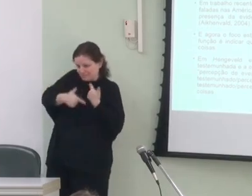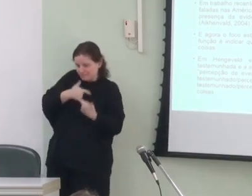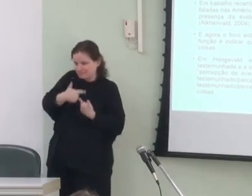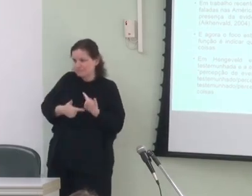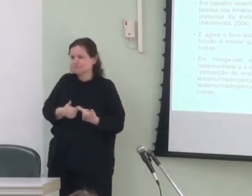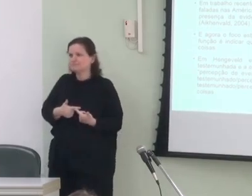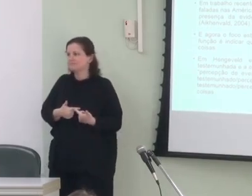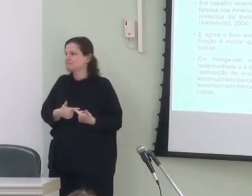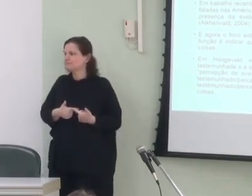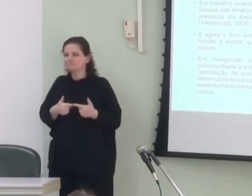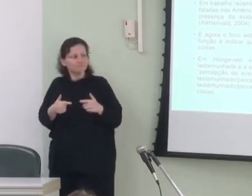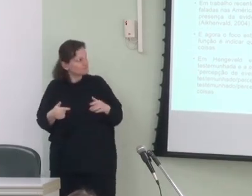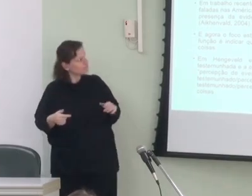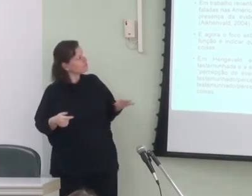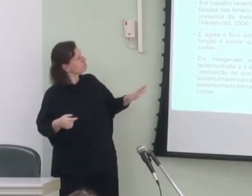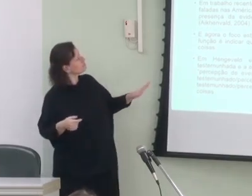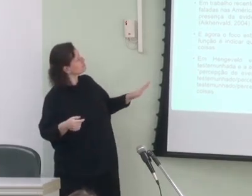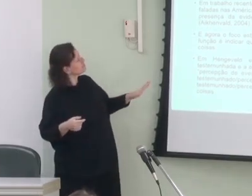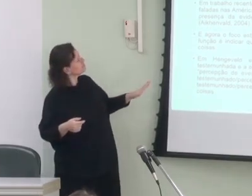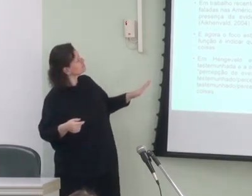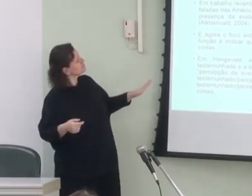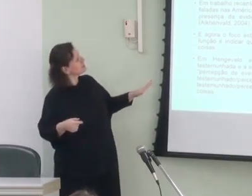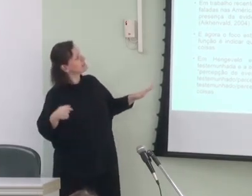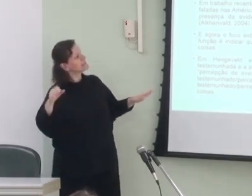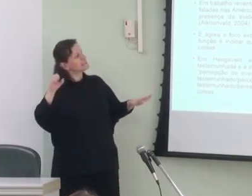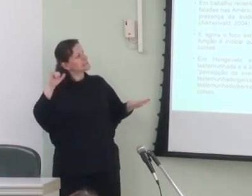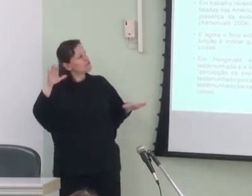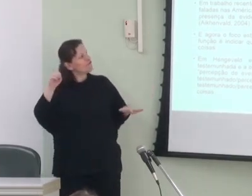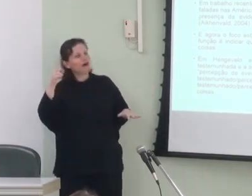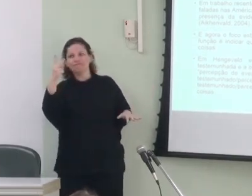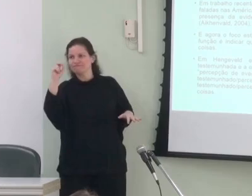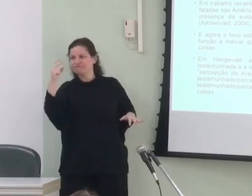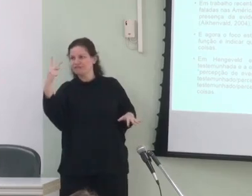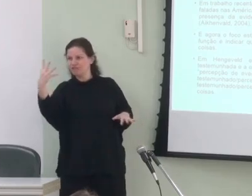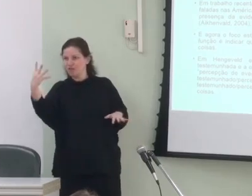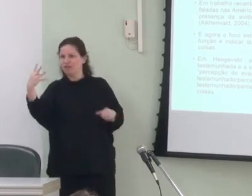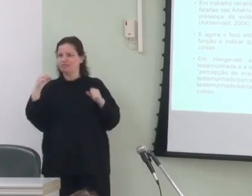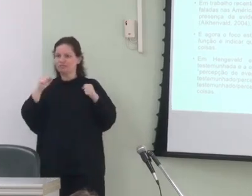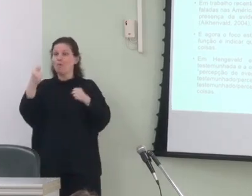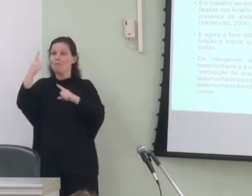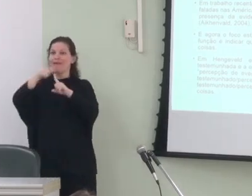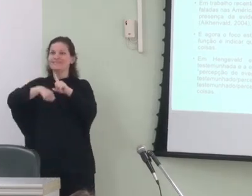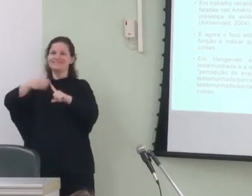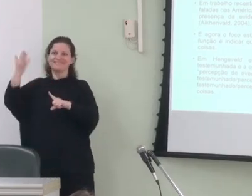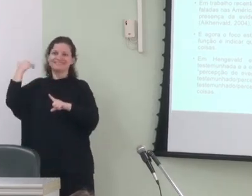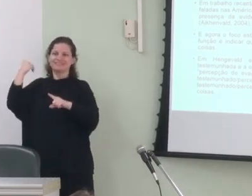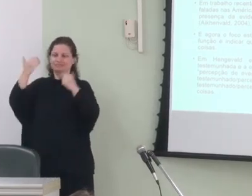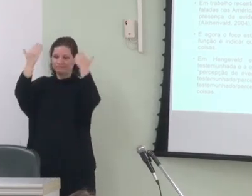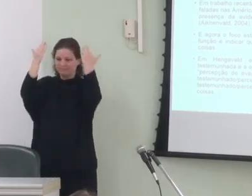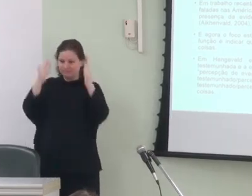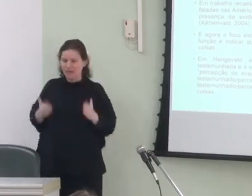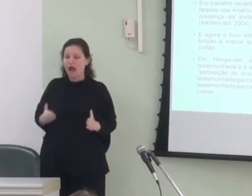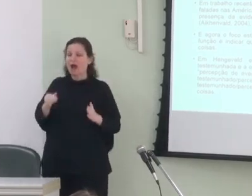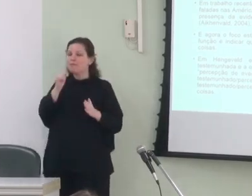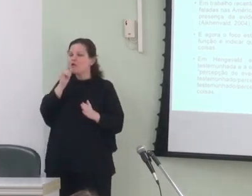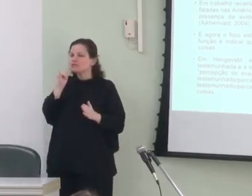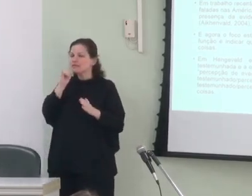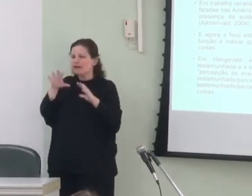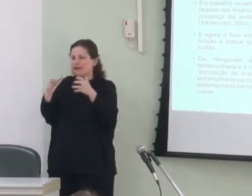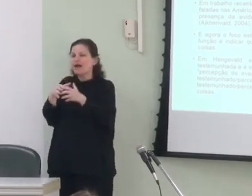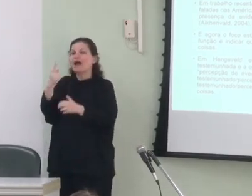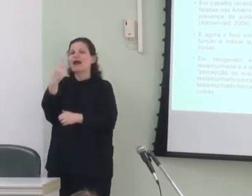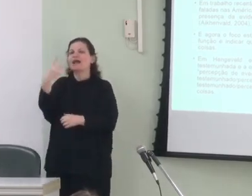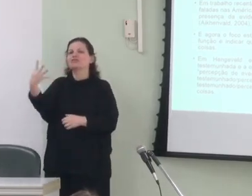isso Silva 2024 defendido há um mês analisa uma amostra composta por